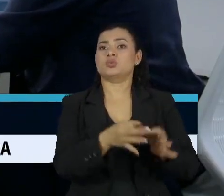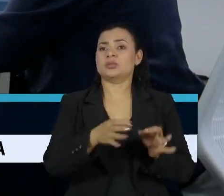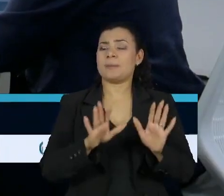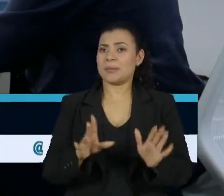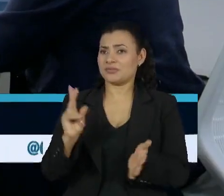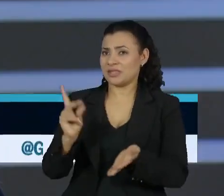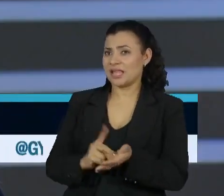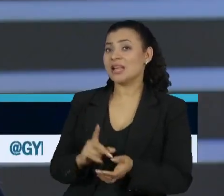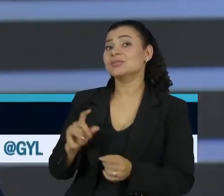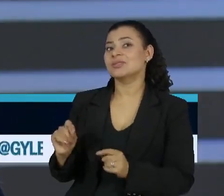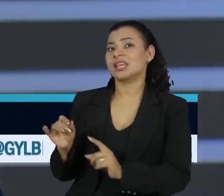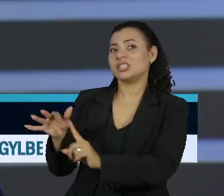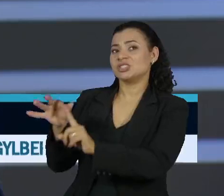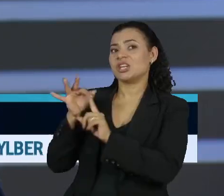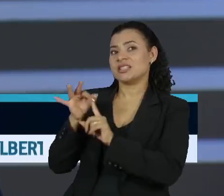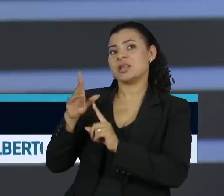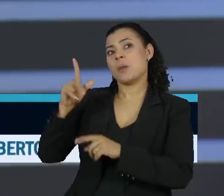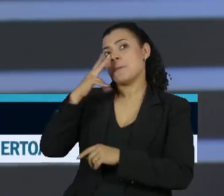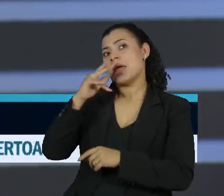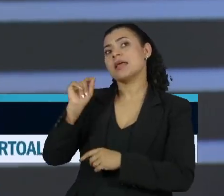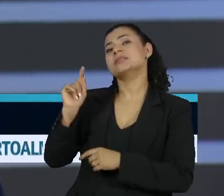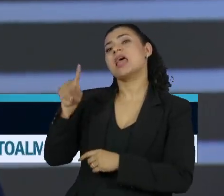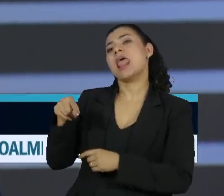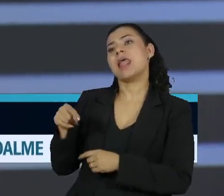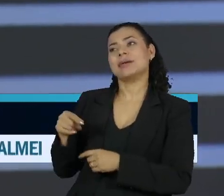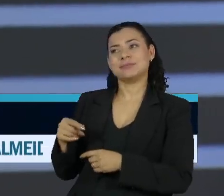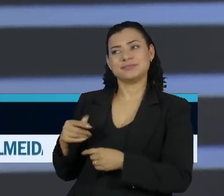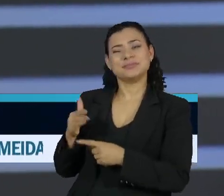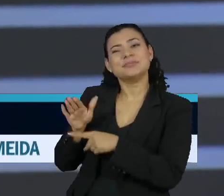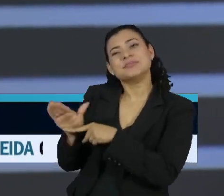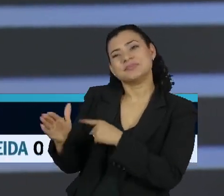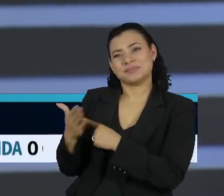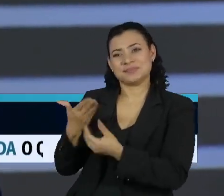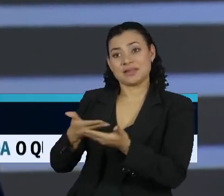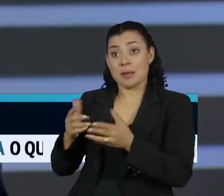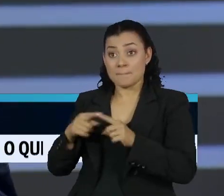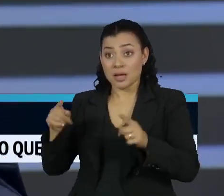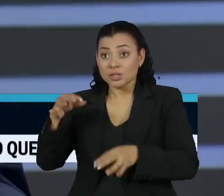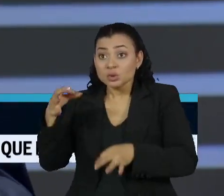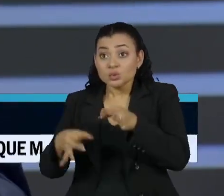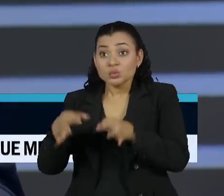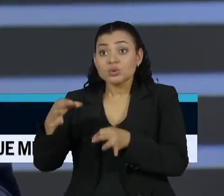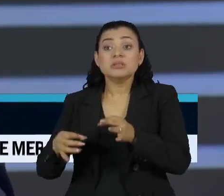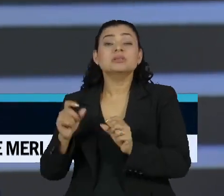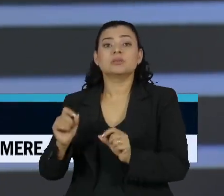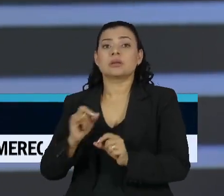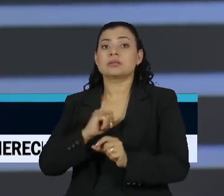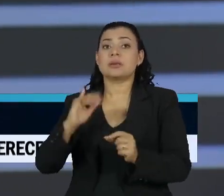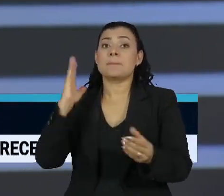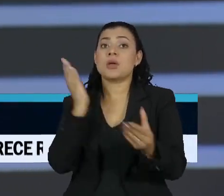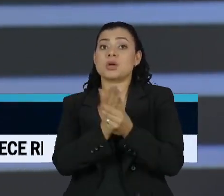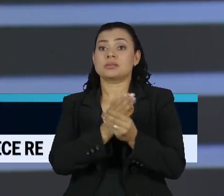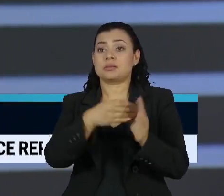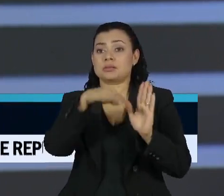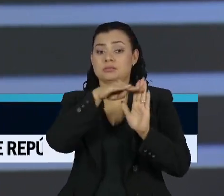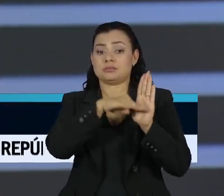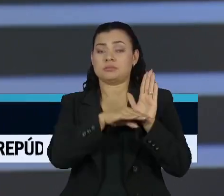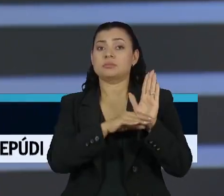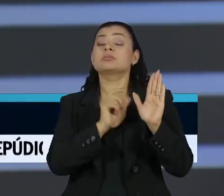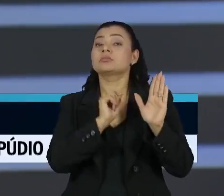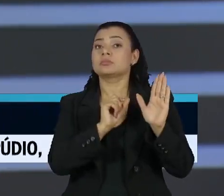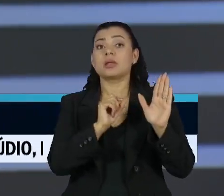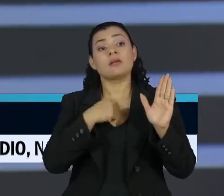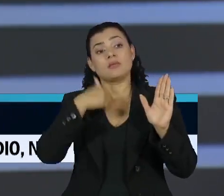deve o favor a quem o indicou é uma lenda, né? Porque quando você passa a ser juiz, você vai julgar segundo os autos do processo, por exemplo e por fim.